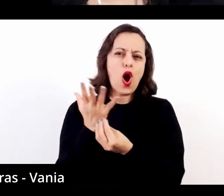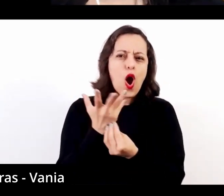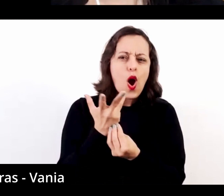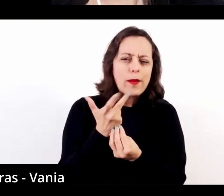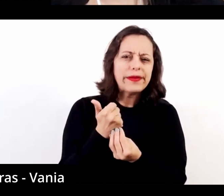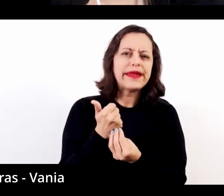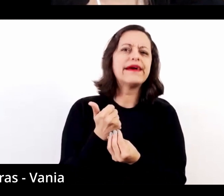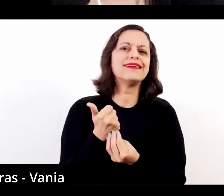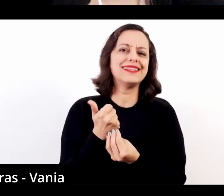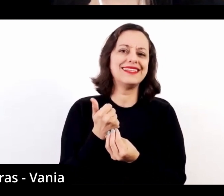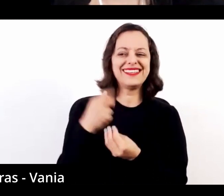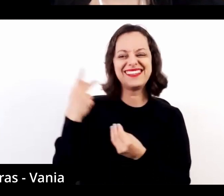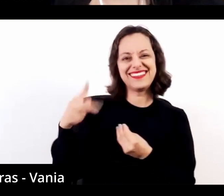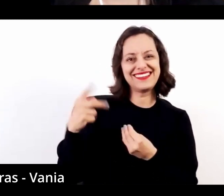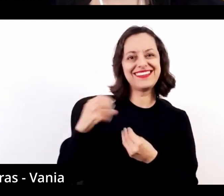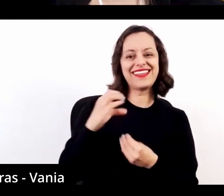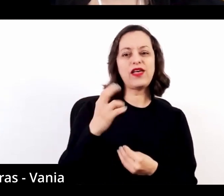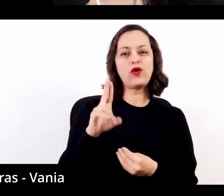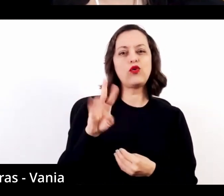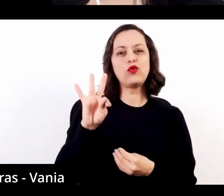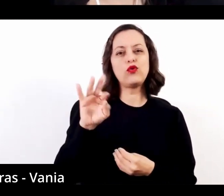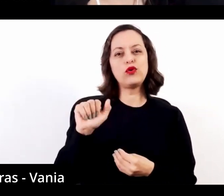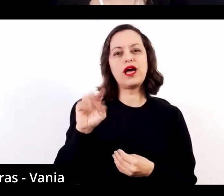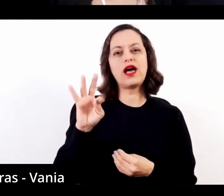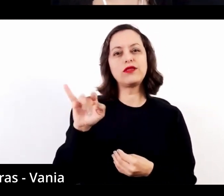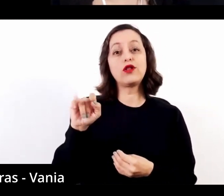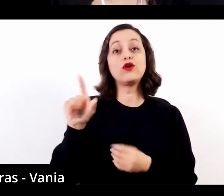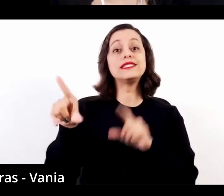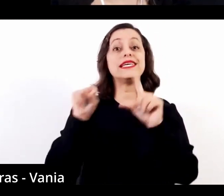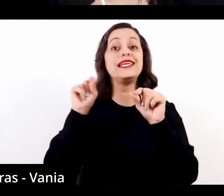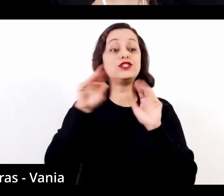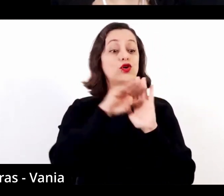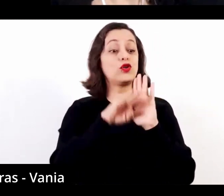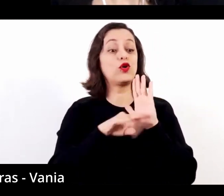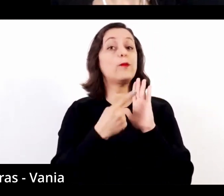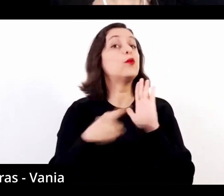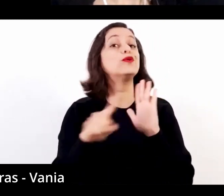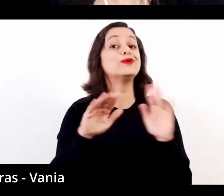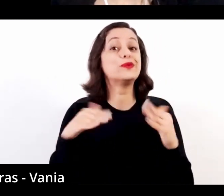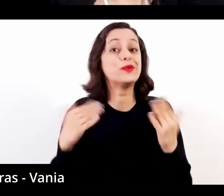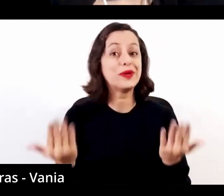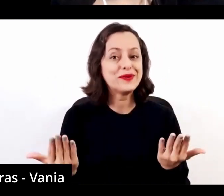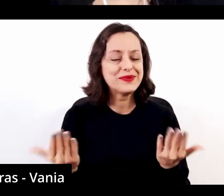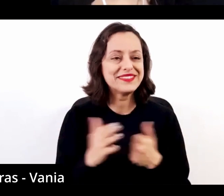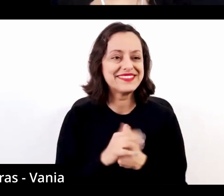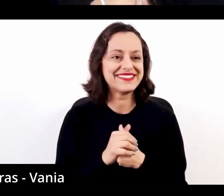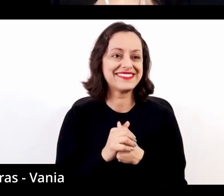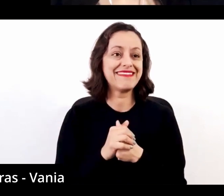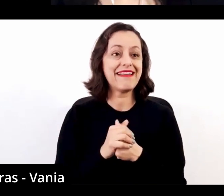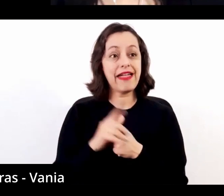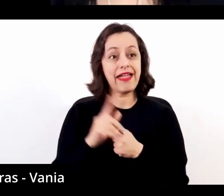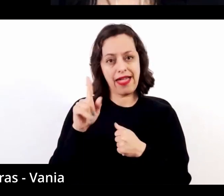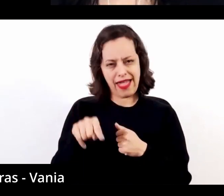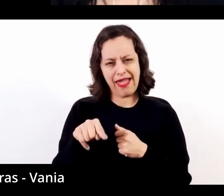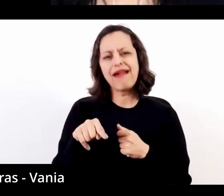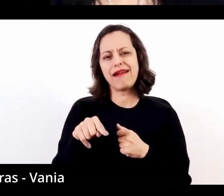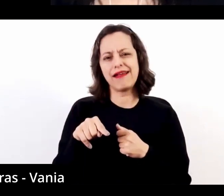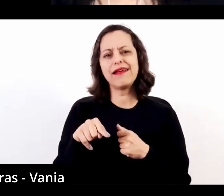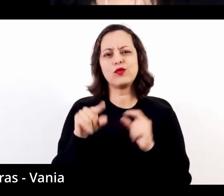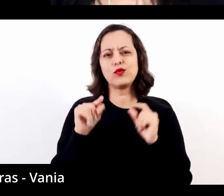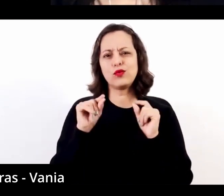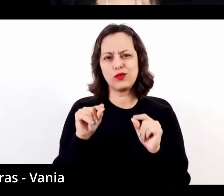selecionou para o seu concerto pela cultura artística, que é um dos